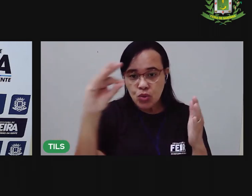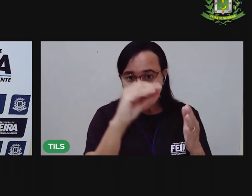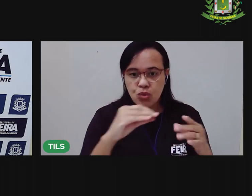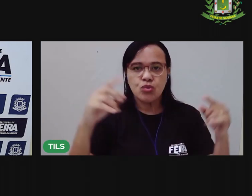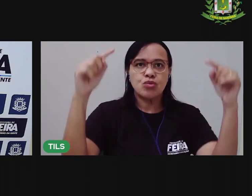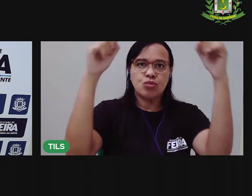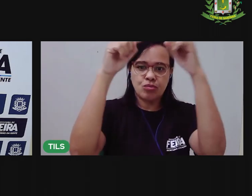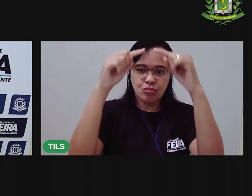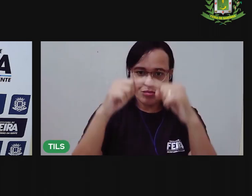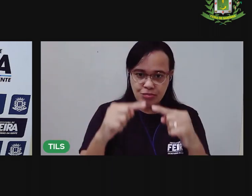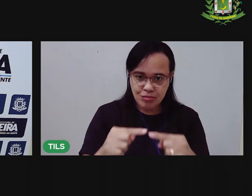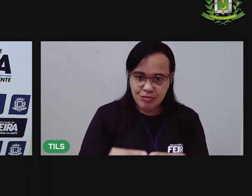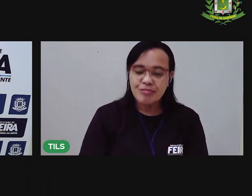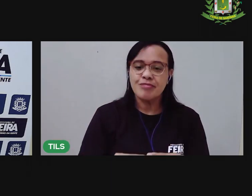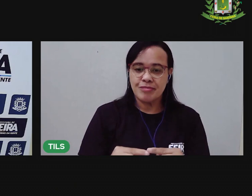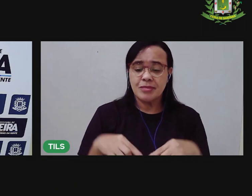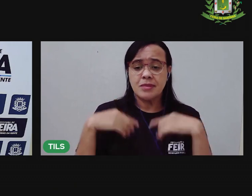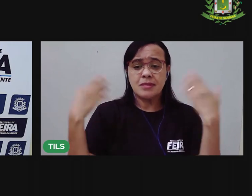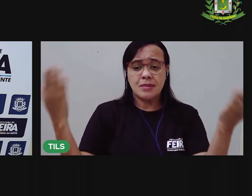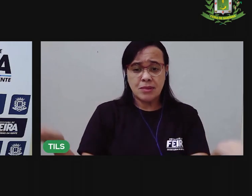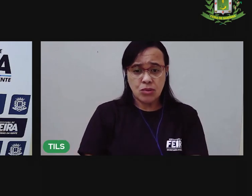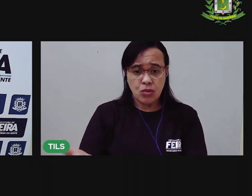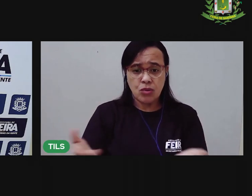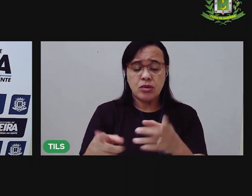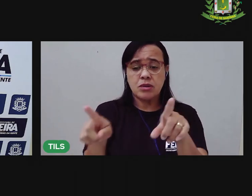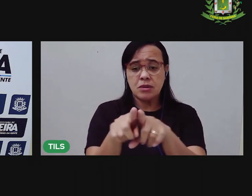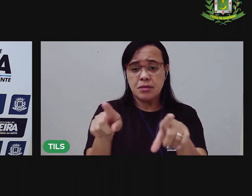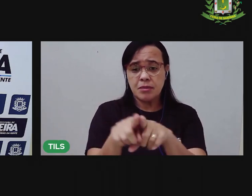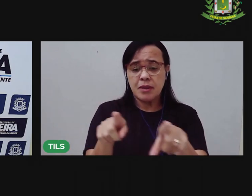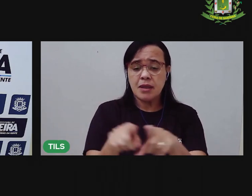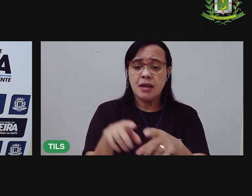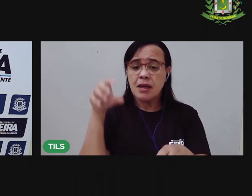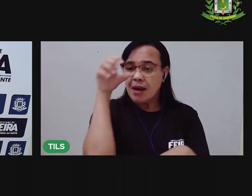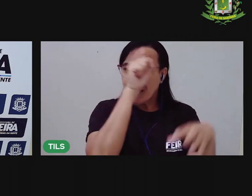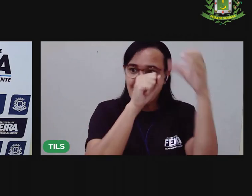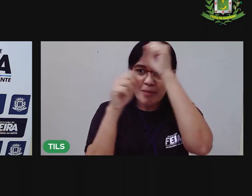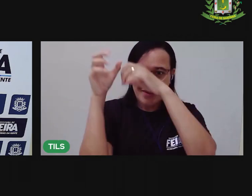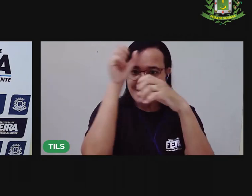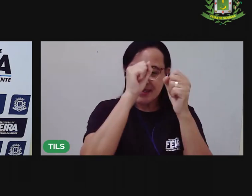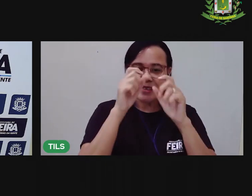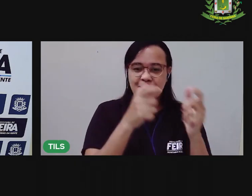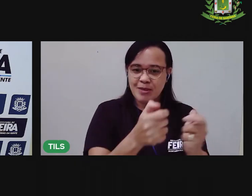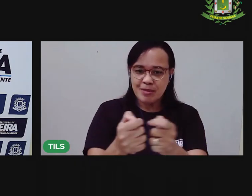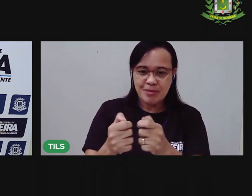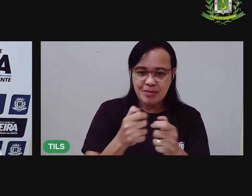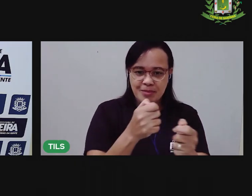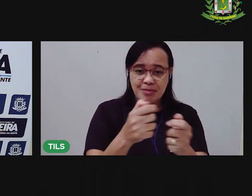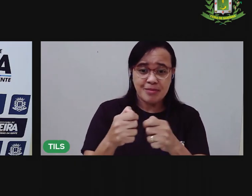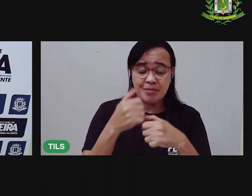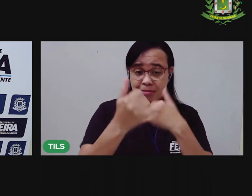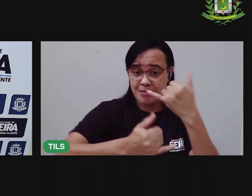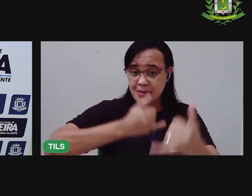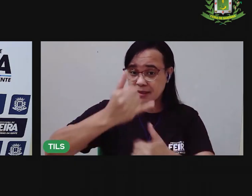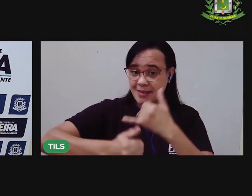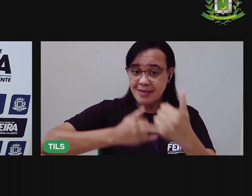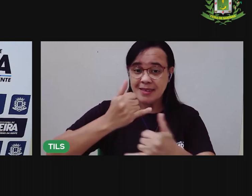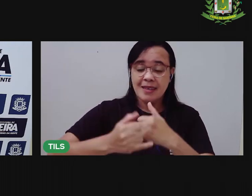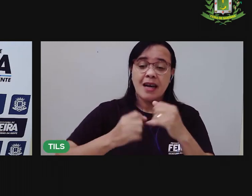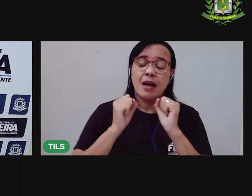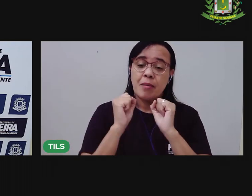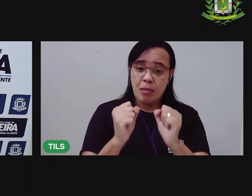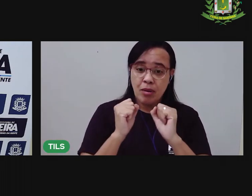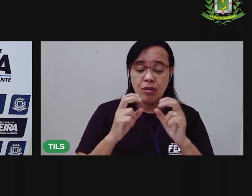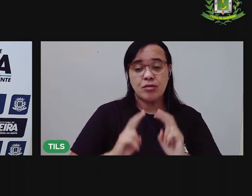Também aprendemos fazendo um experimento e vindo um joguinho muito legal que você pode continuar aí da sua casa.